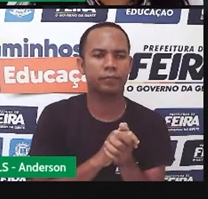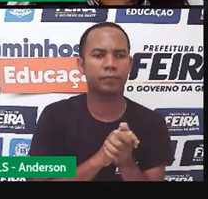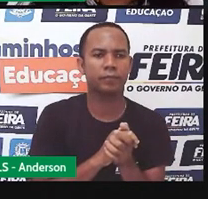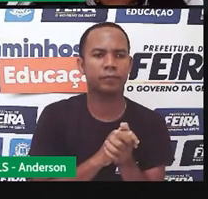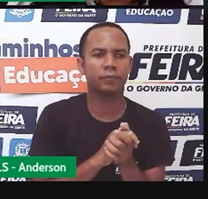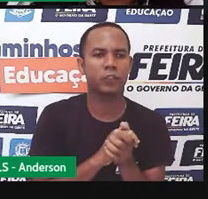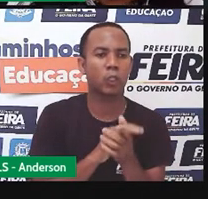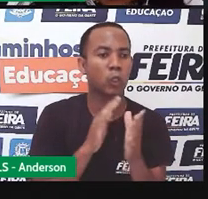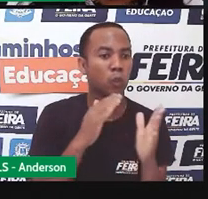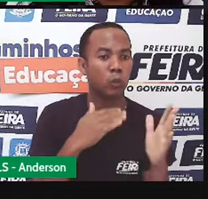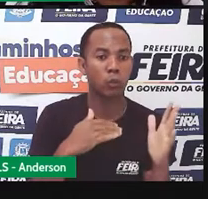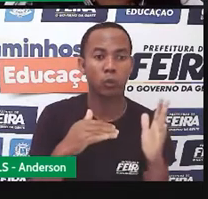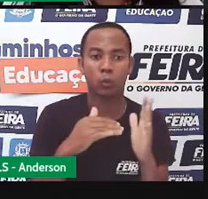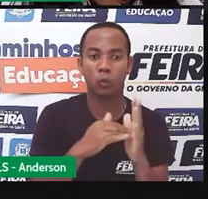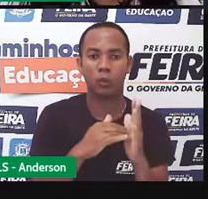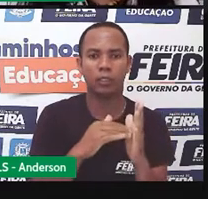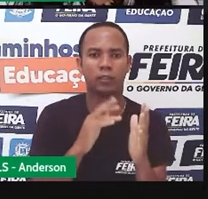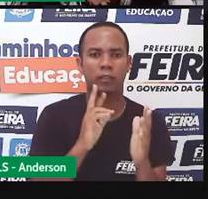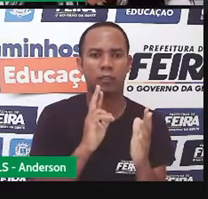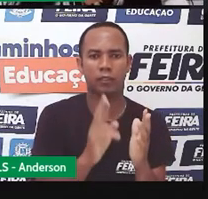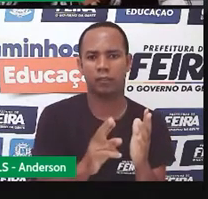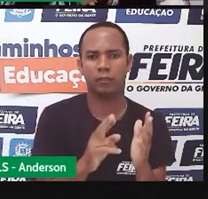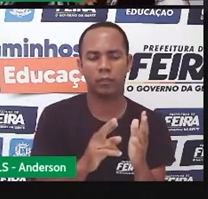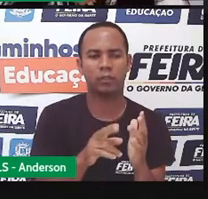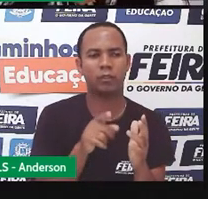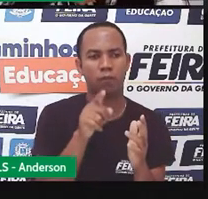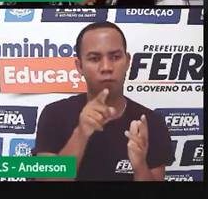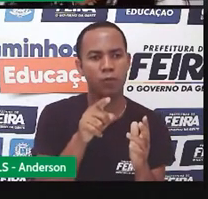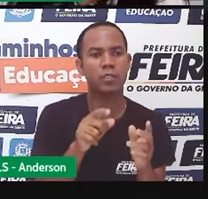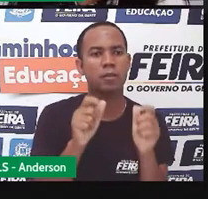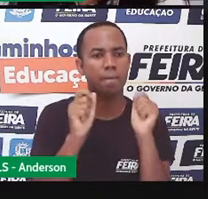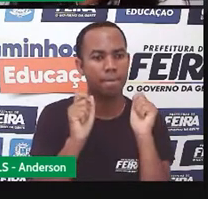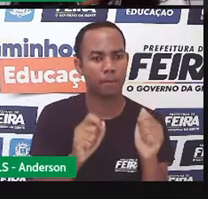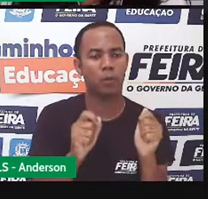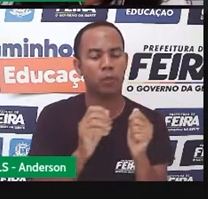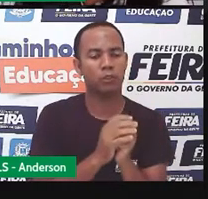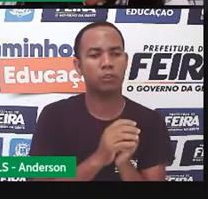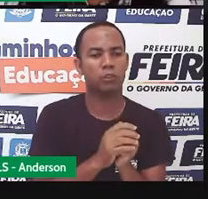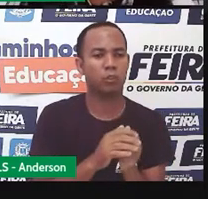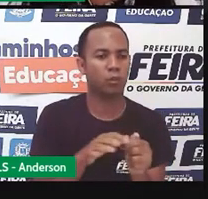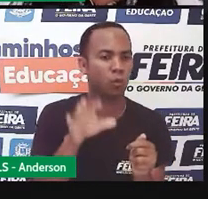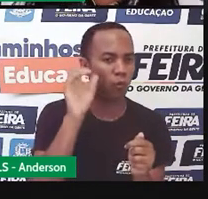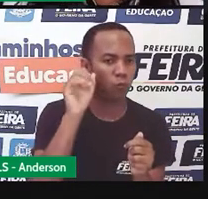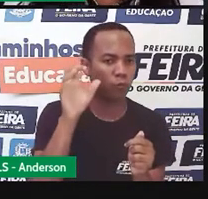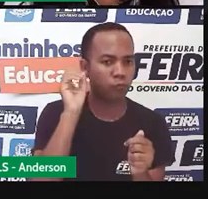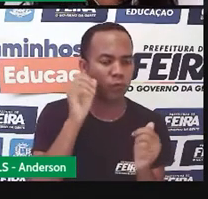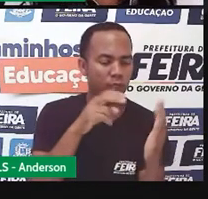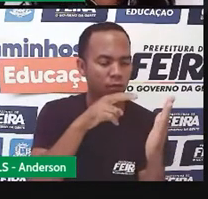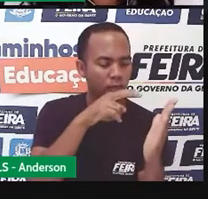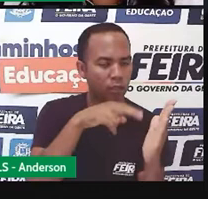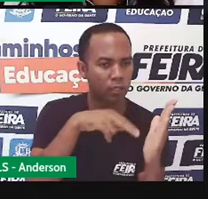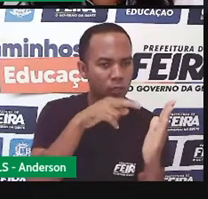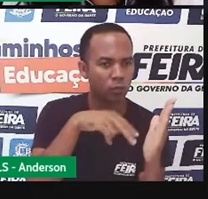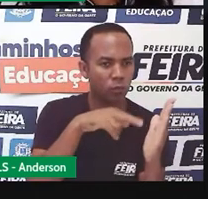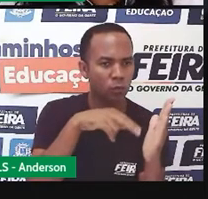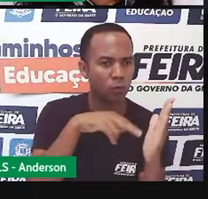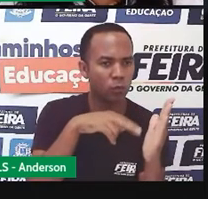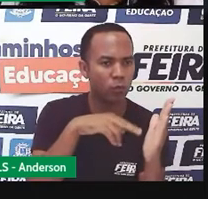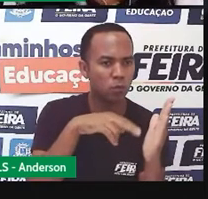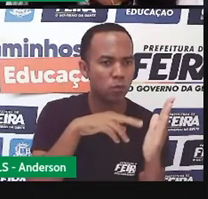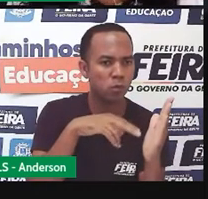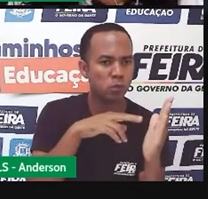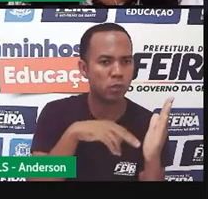Todas essas respostas, você pode ouvi-las na leitura que eu fiz,